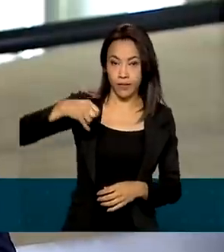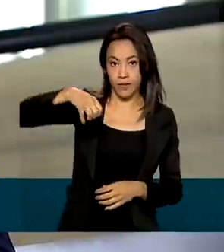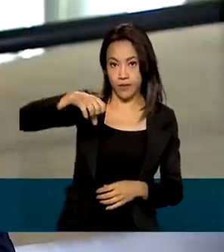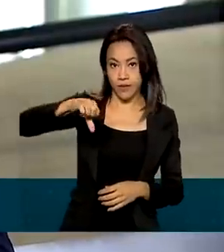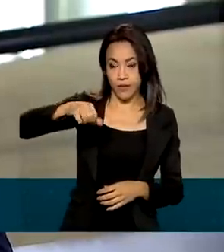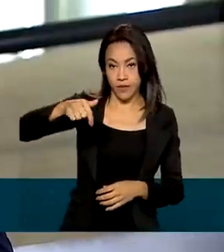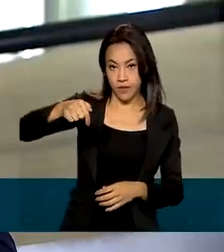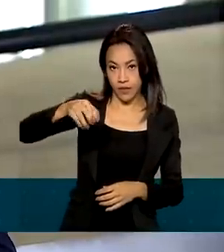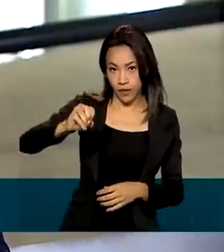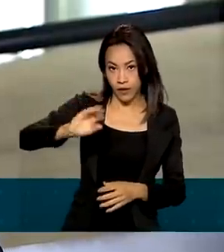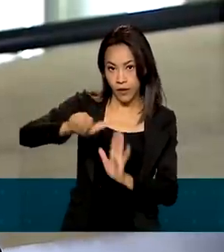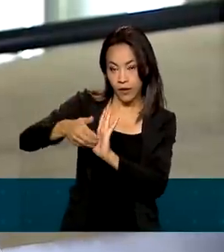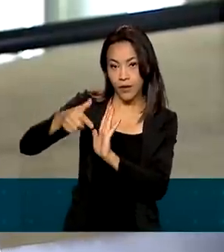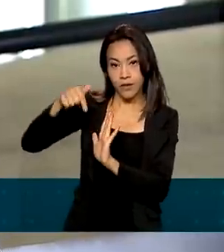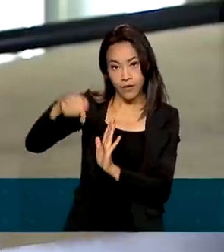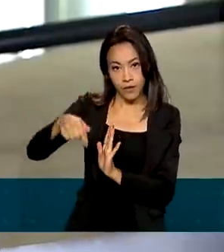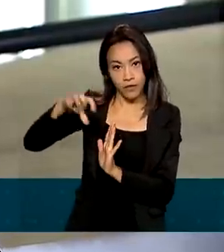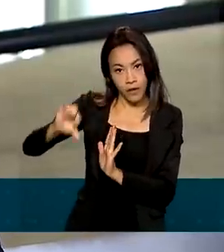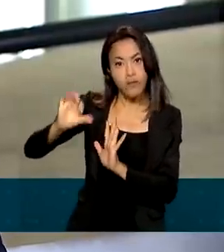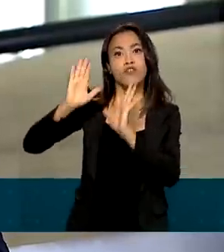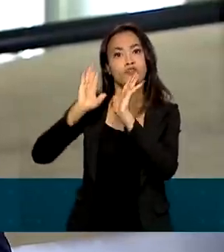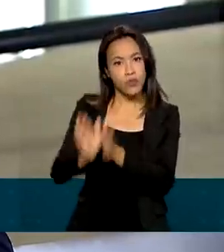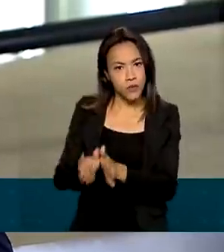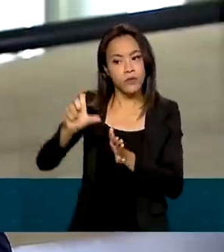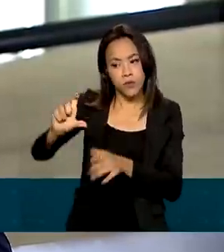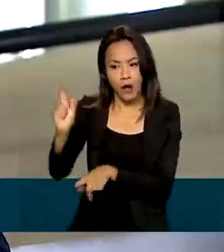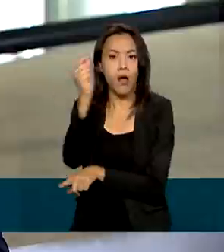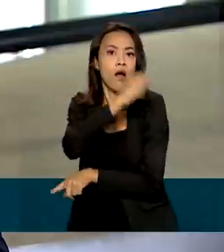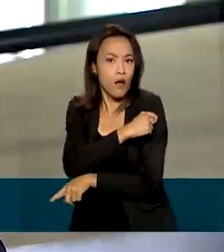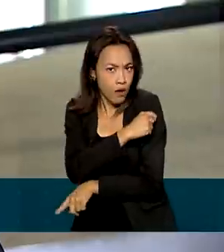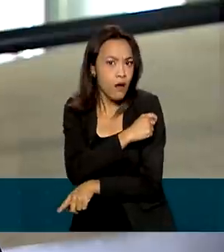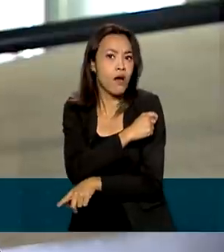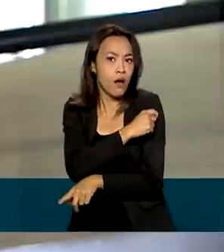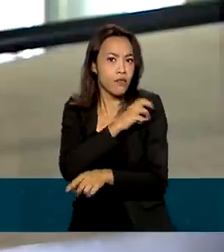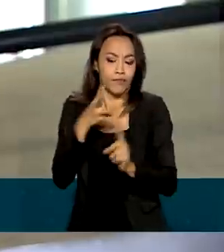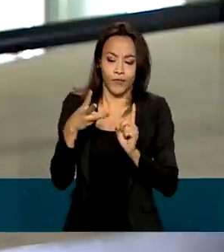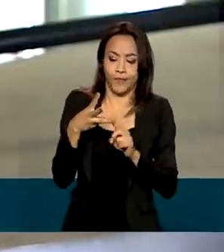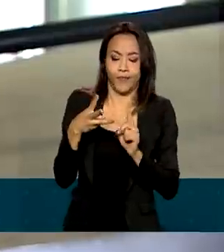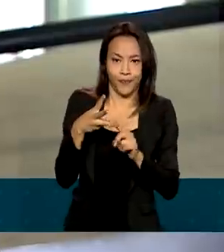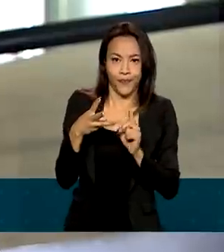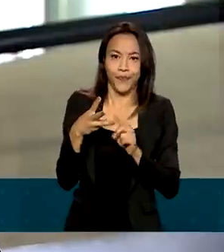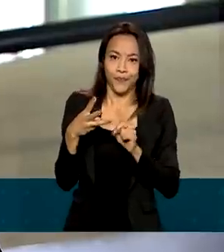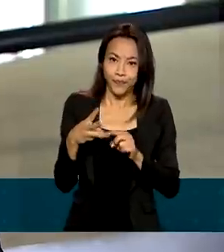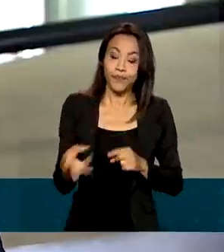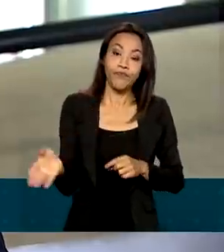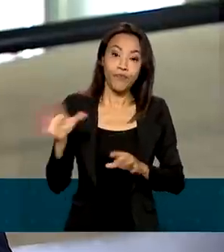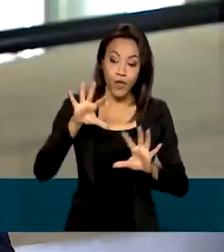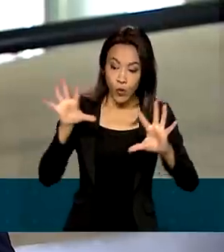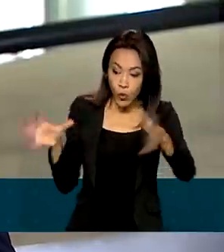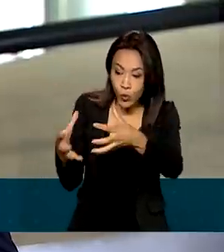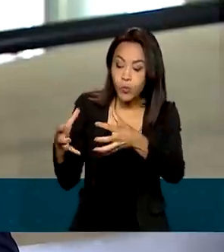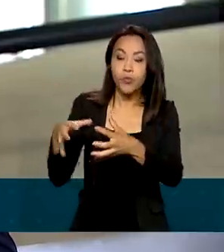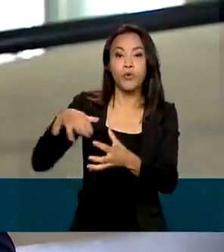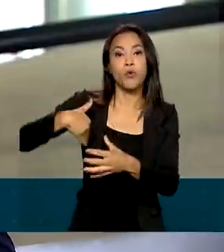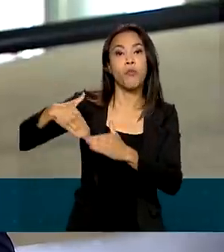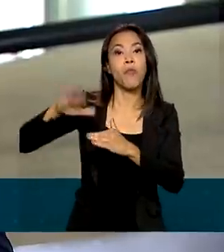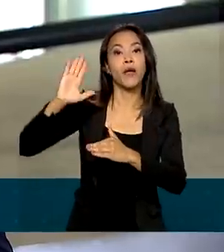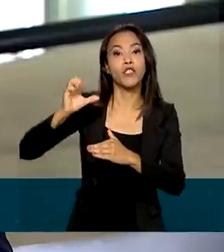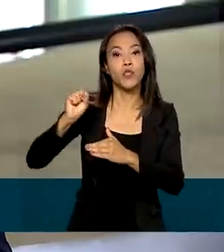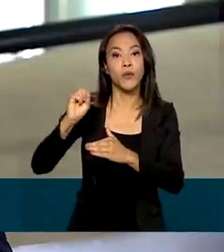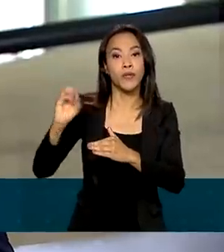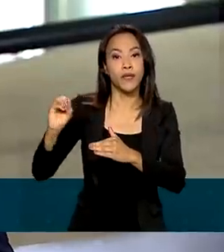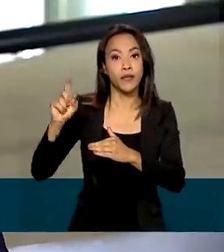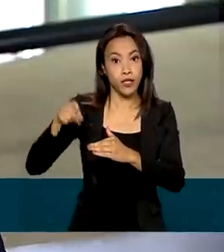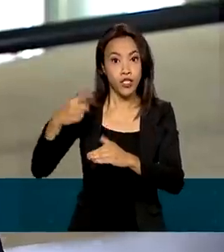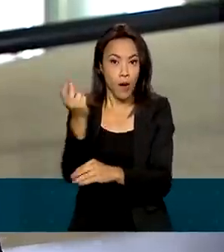79 anos já tomaram a dose de reforço contra a Covid-19 no Brasil. Entre os idosos com mais de 80 anos, a cobertura é de